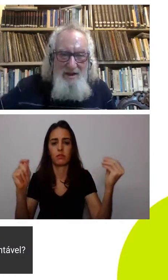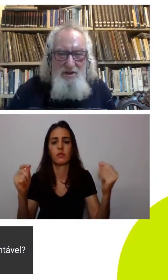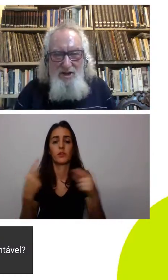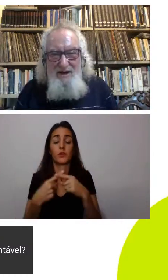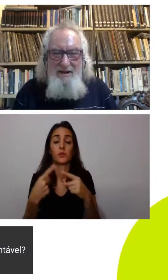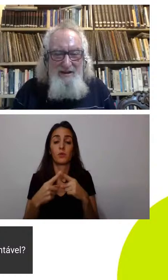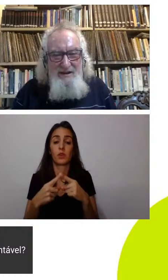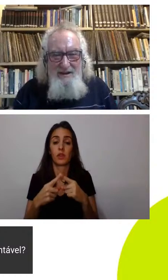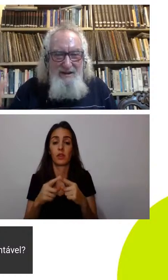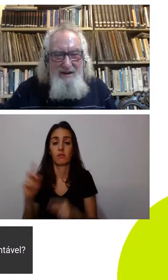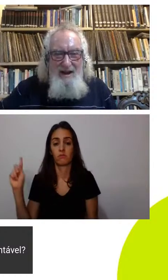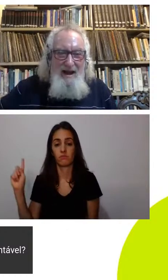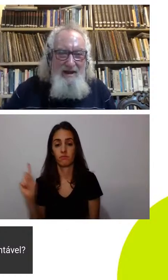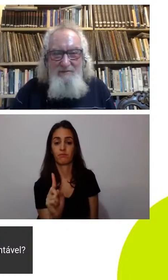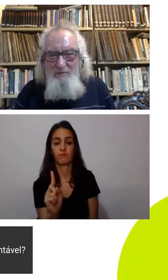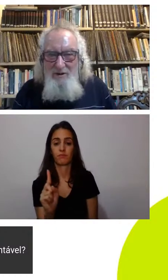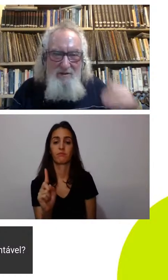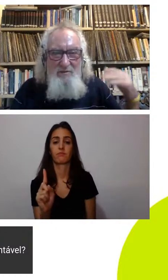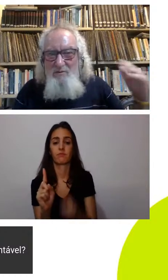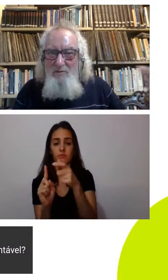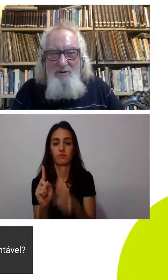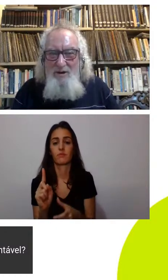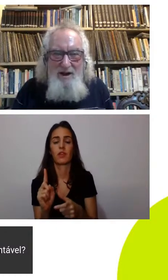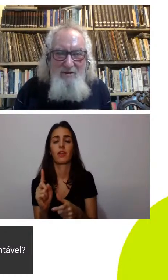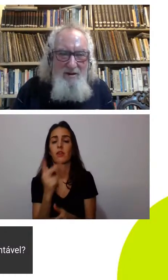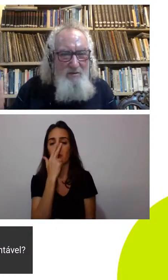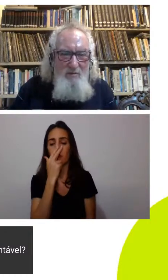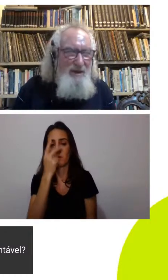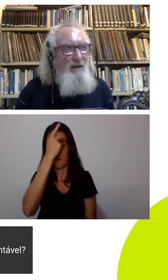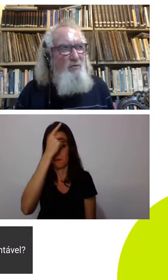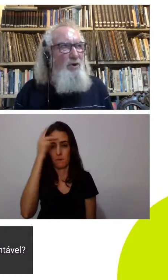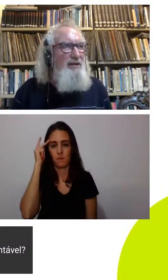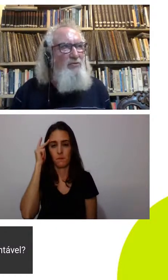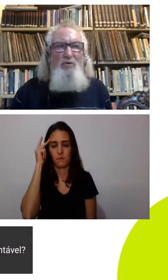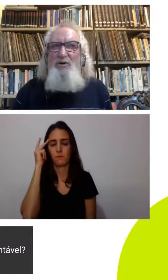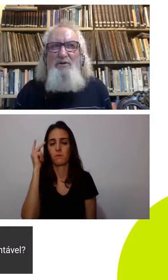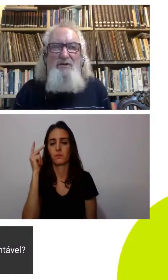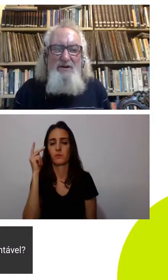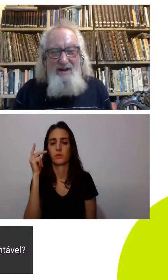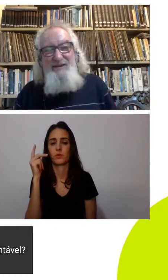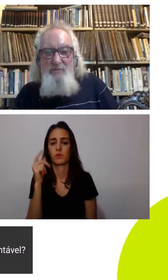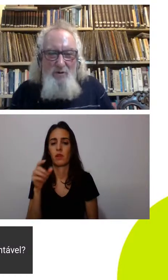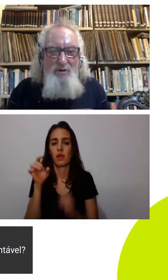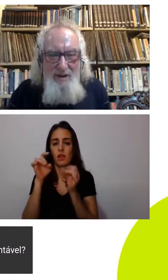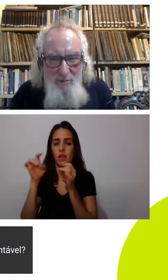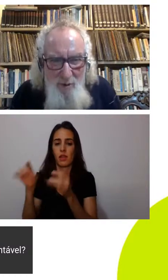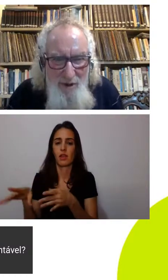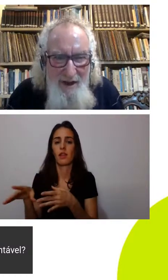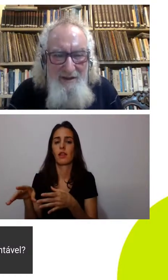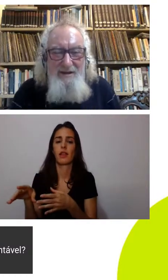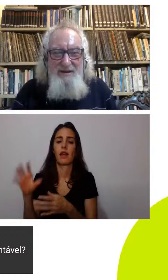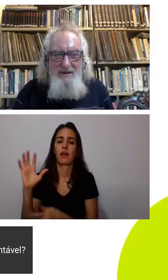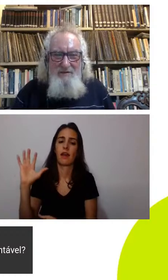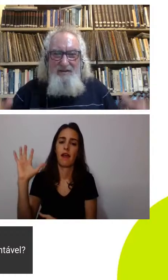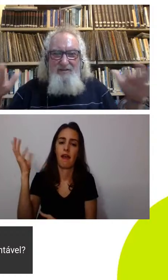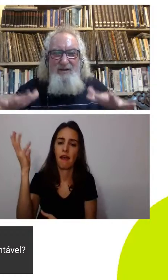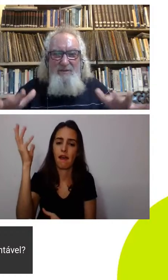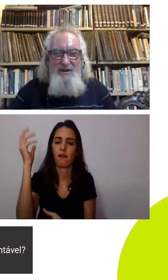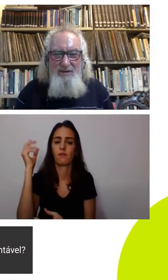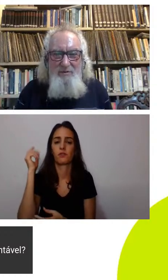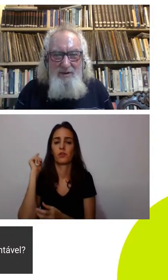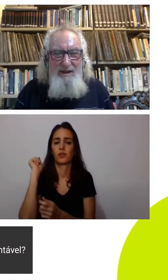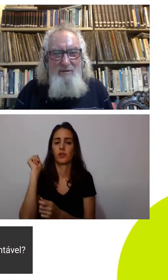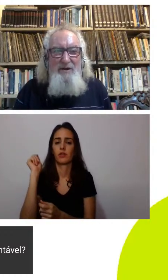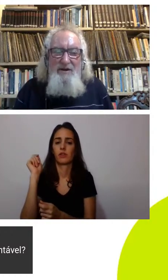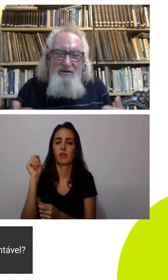deixa a árvore como é que é o coletor caçador coletor e vai se